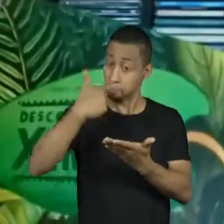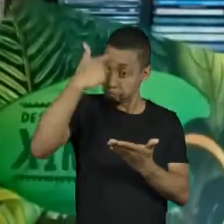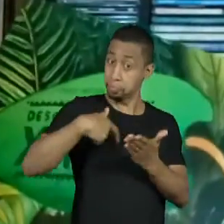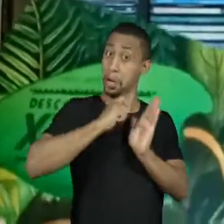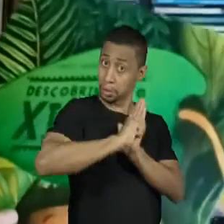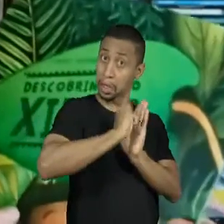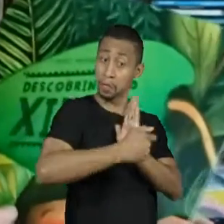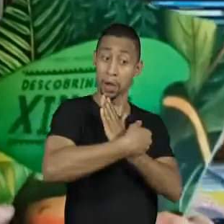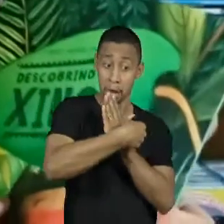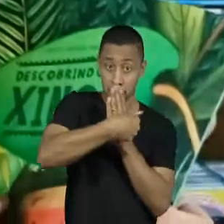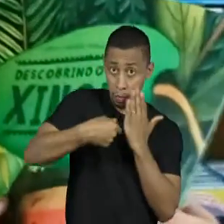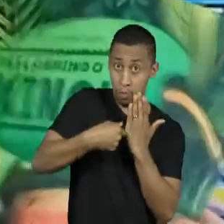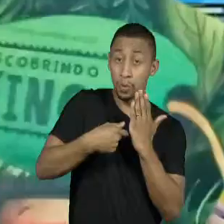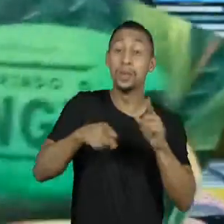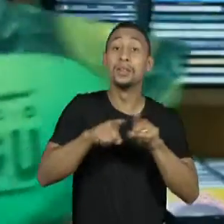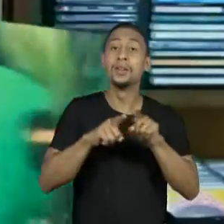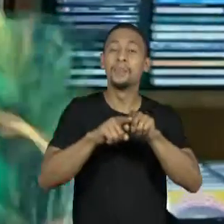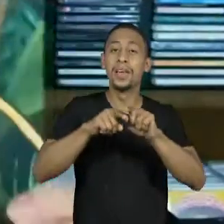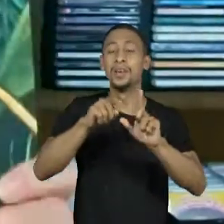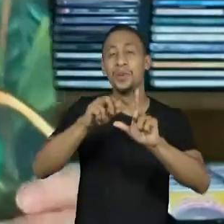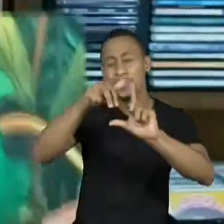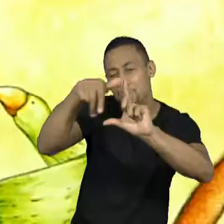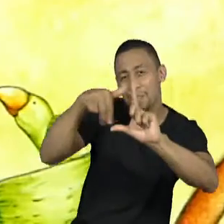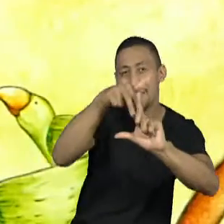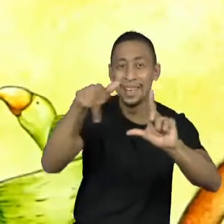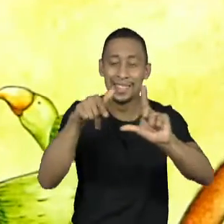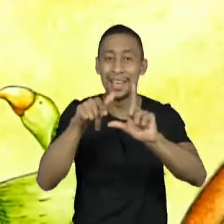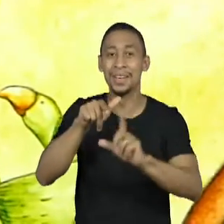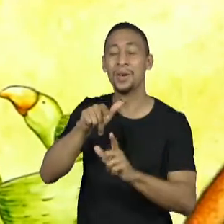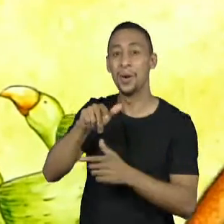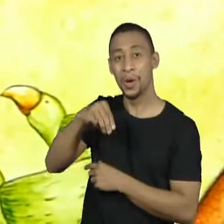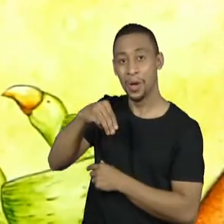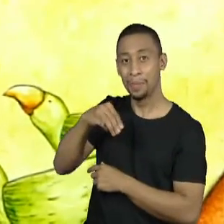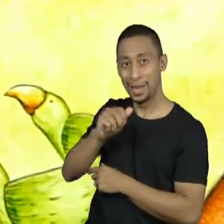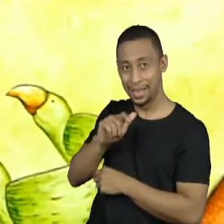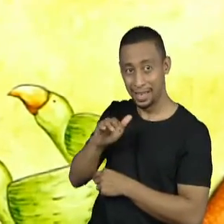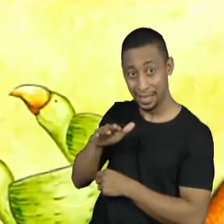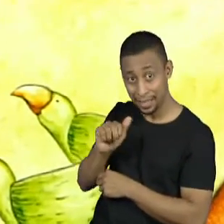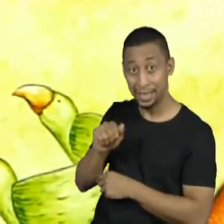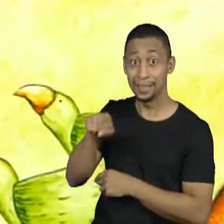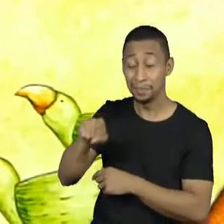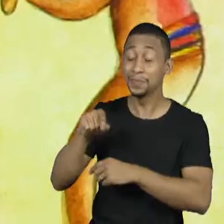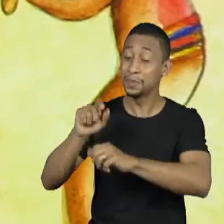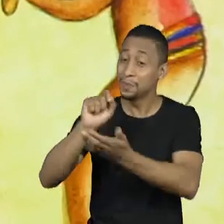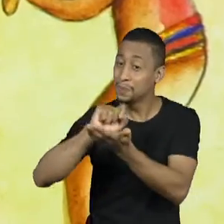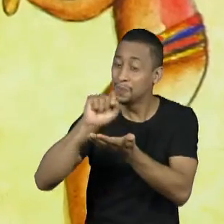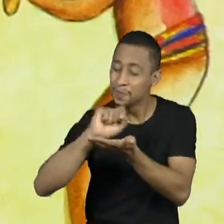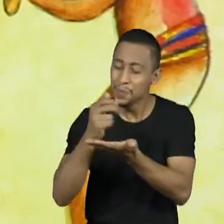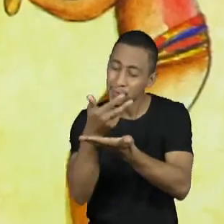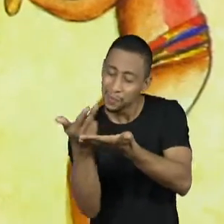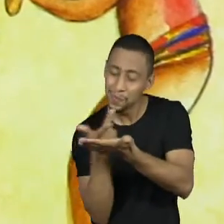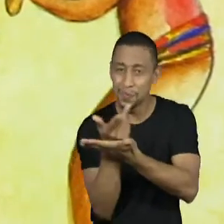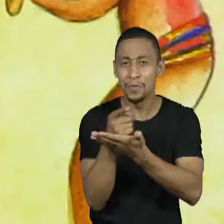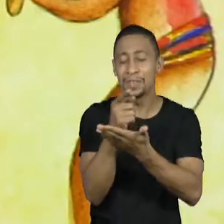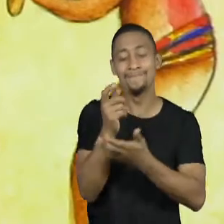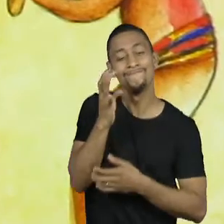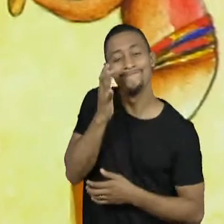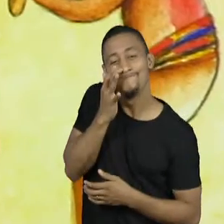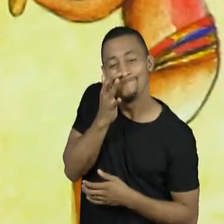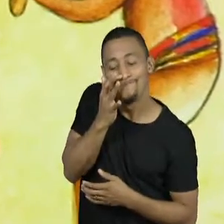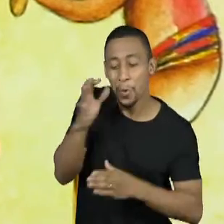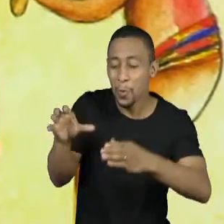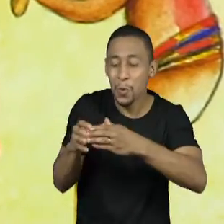Antônio Weiner, e ilustrado pela Juliana Basile. Com muitos motivos indígenas que vocês vão apreciar